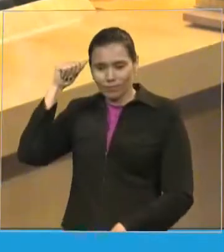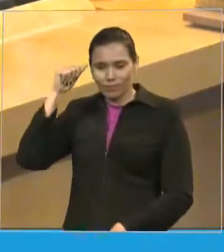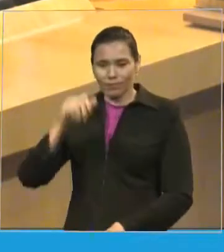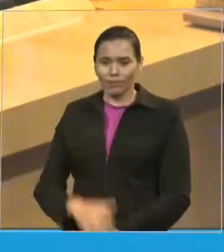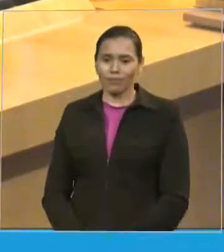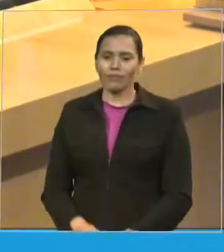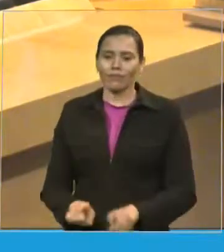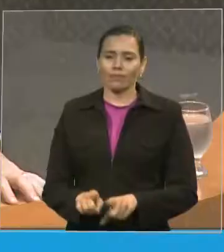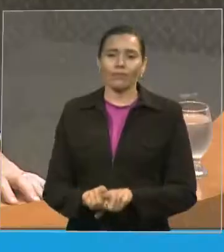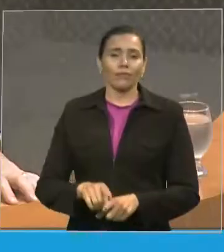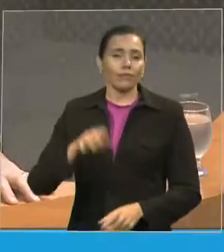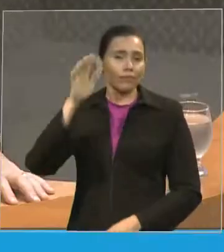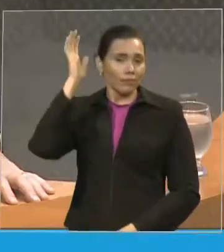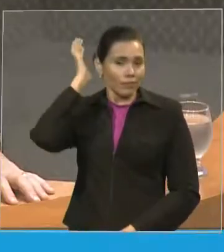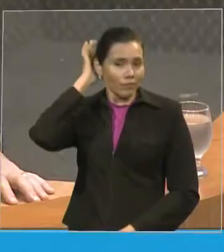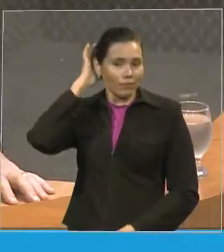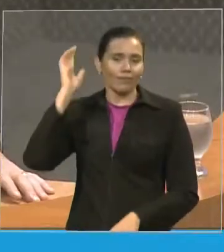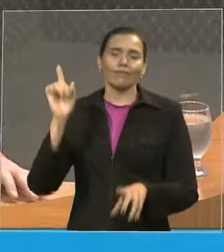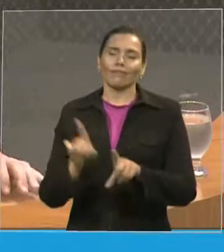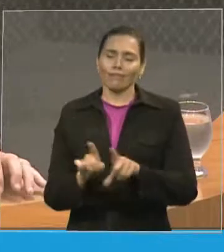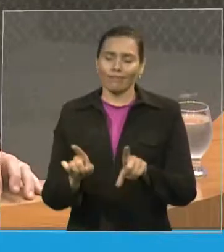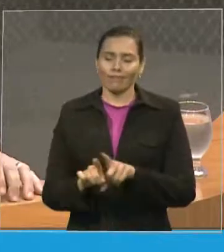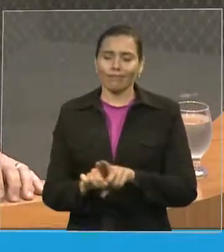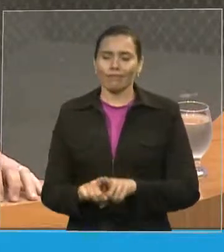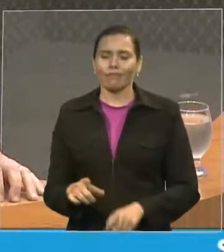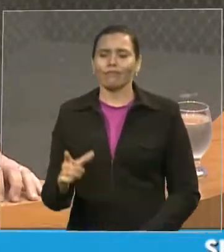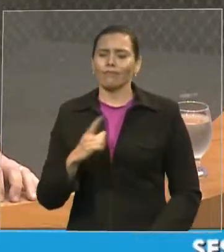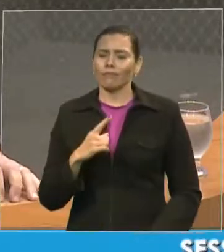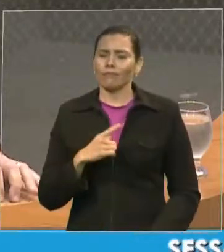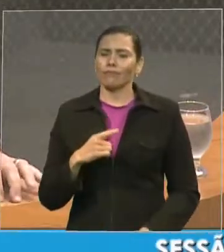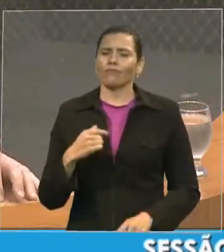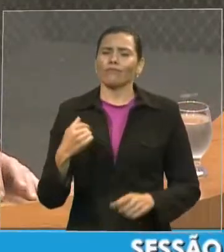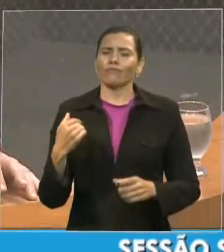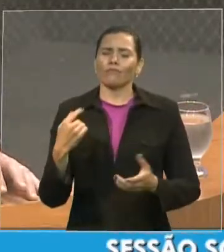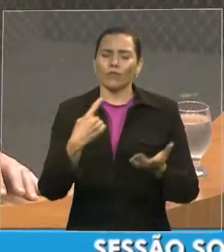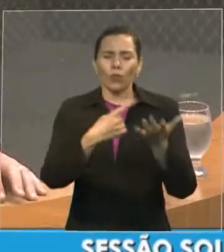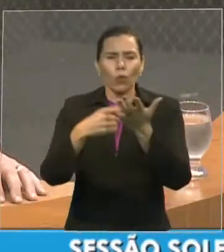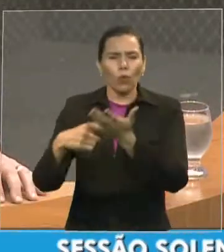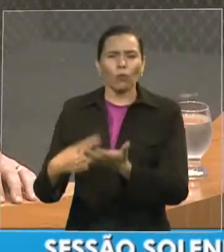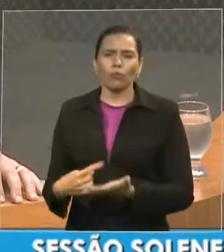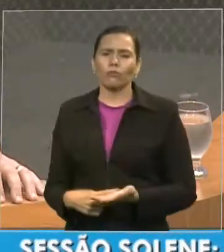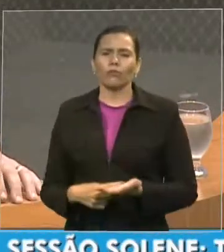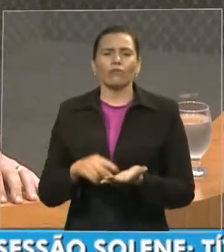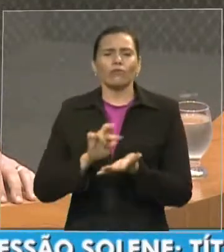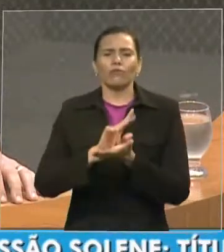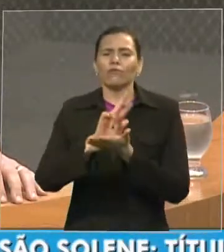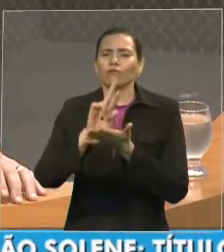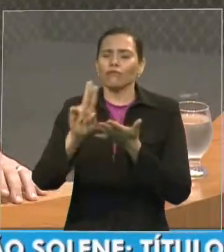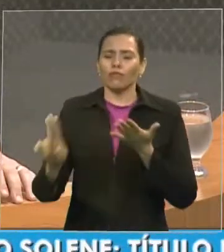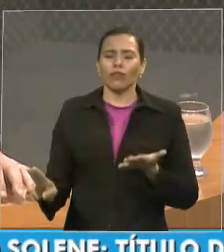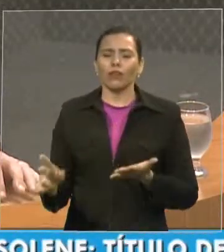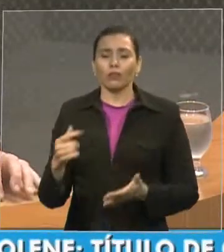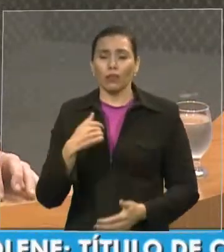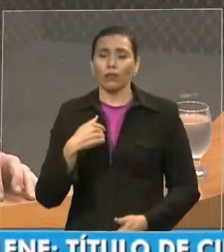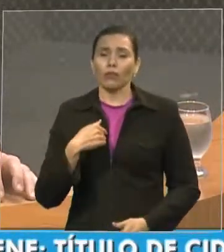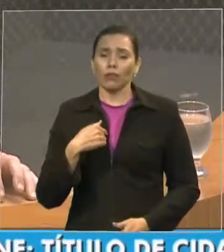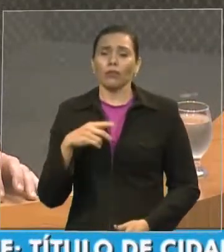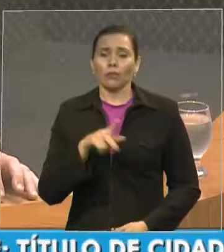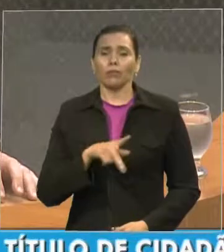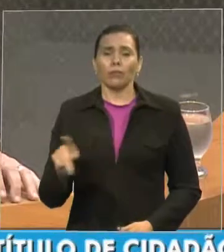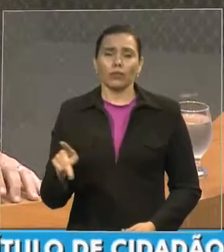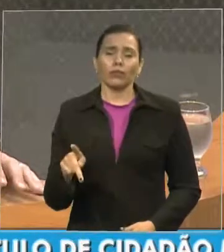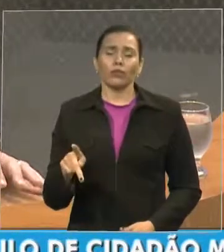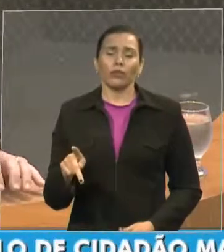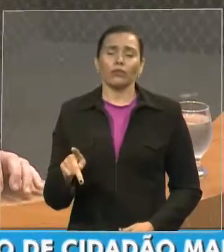Belém do Pará. Nós tínhamos uma agenda bem cheia e carregada para o dia de hoje, como pastor que preside a igreja em todo o estado do